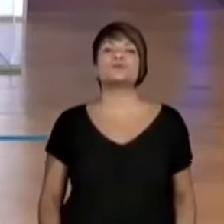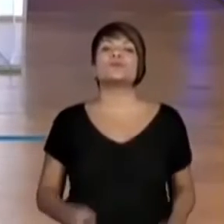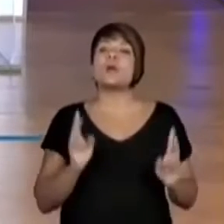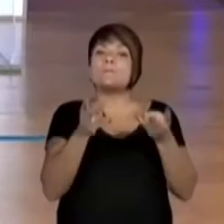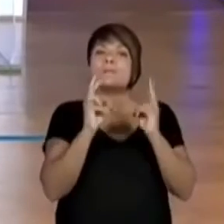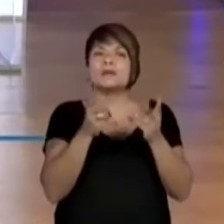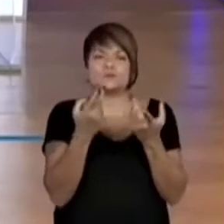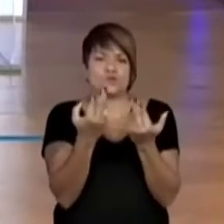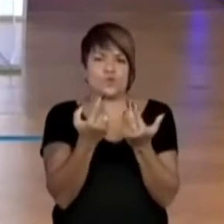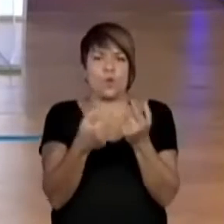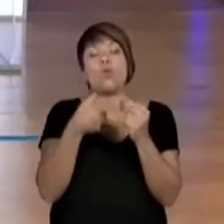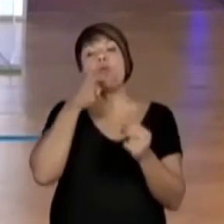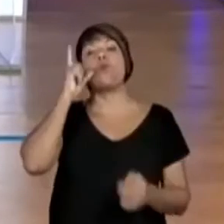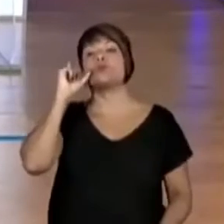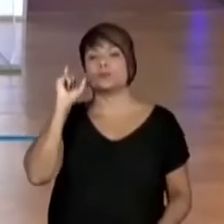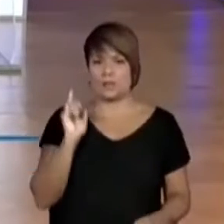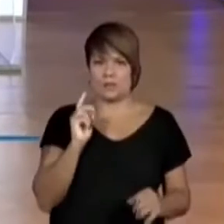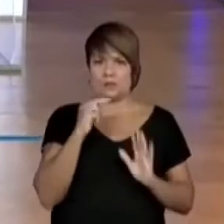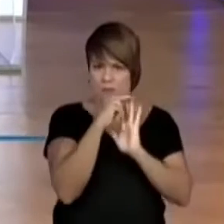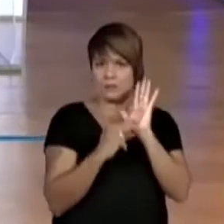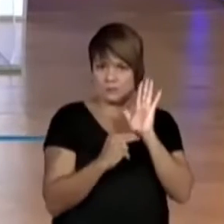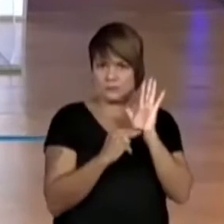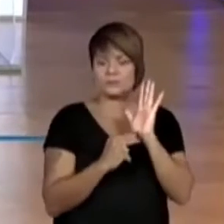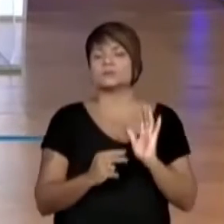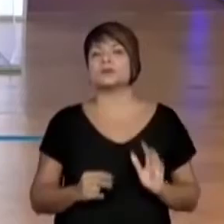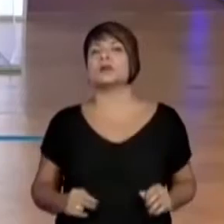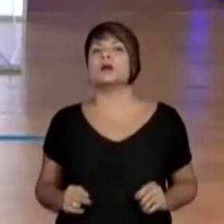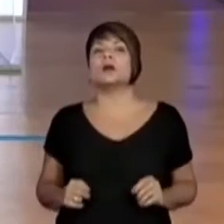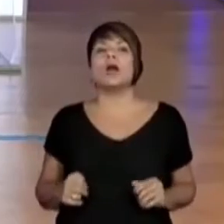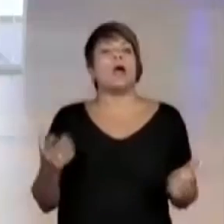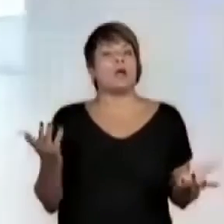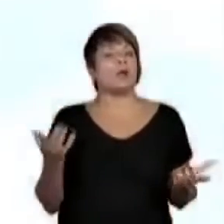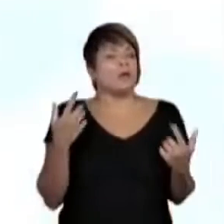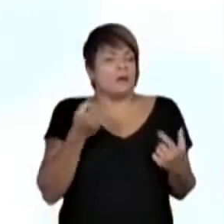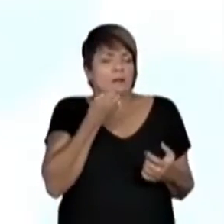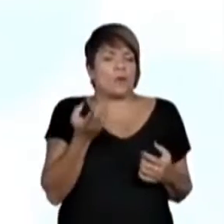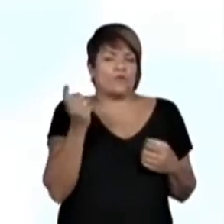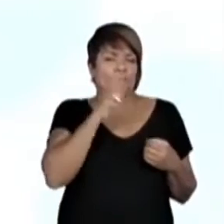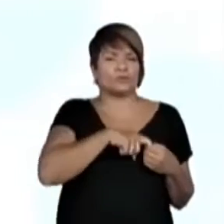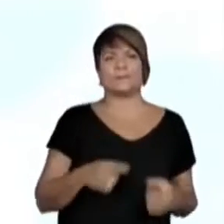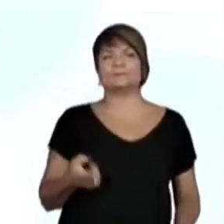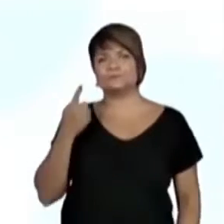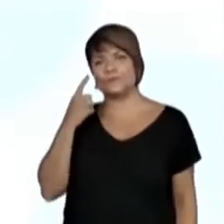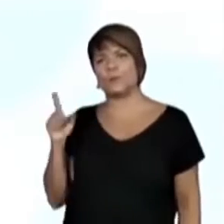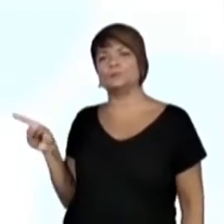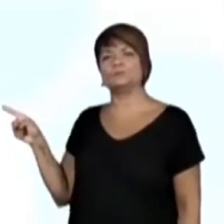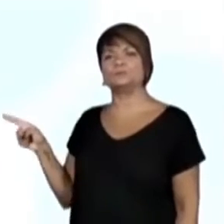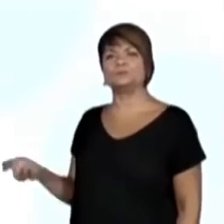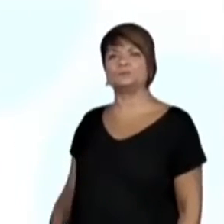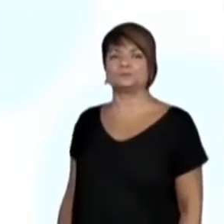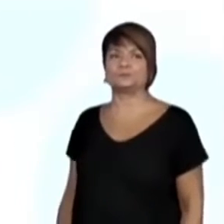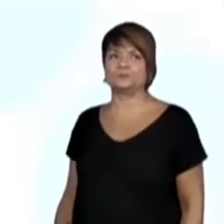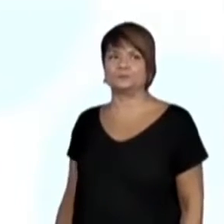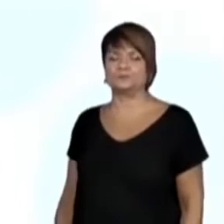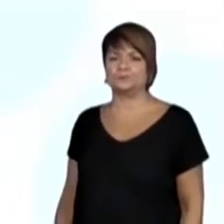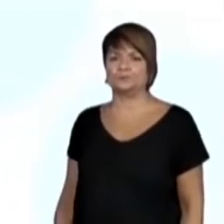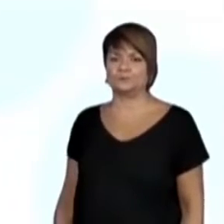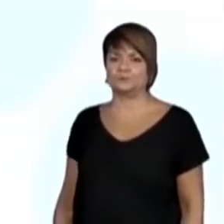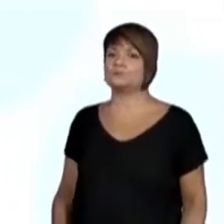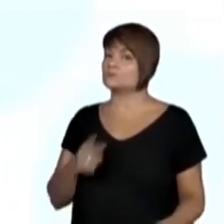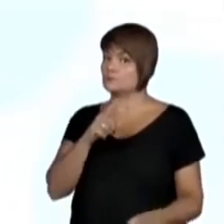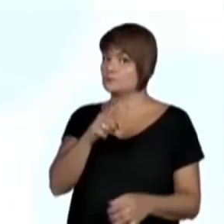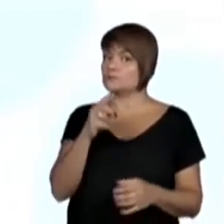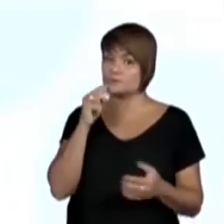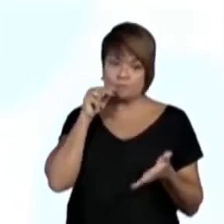mesmo texto que realizamos a leitura ontem, mas sempre é bom fazer uma retomada. Então, vamos lá. Vocês acompanhem